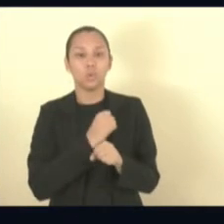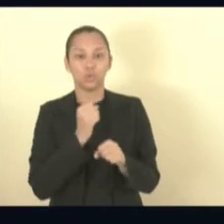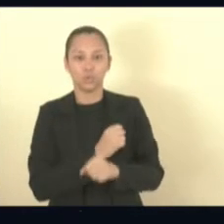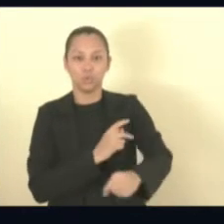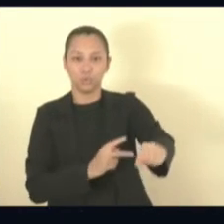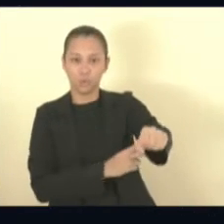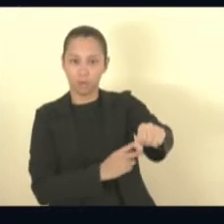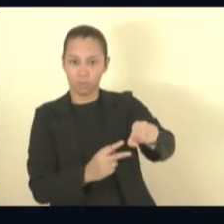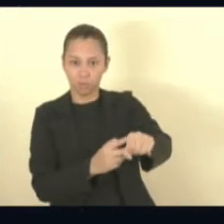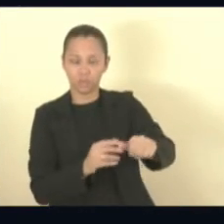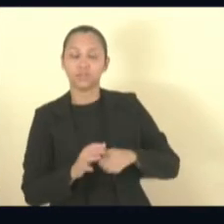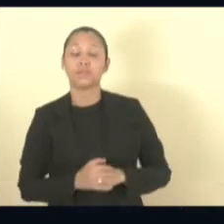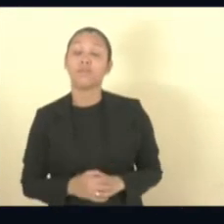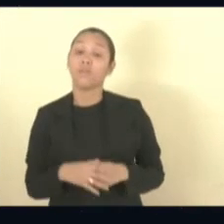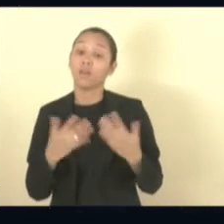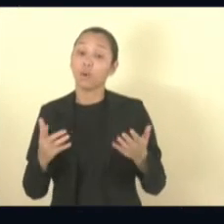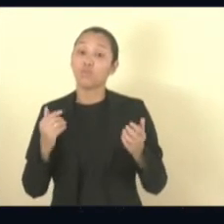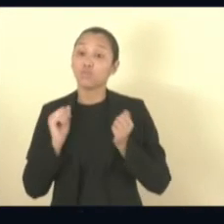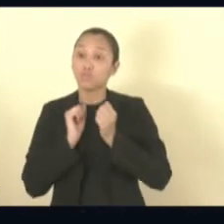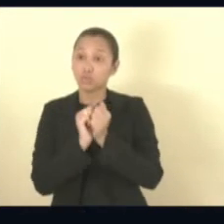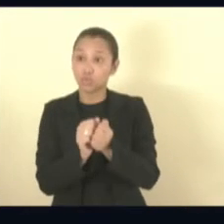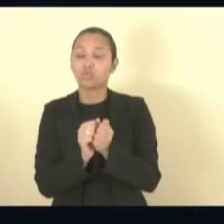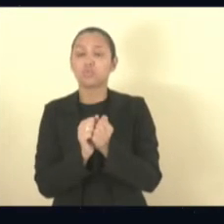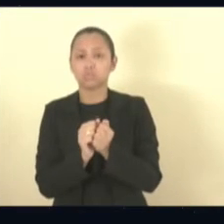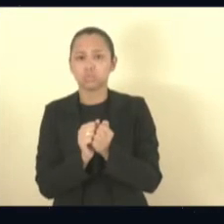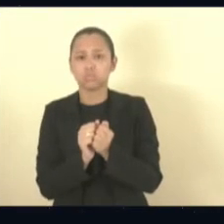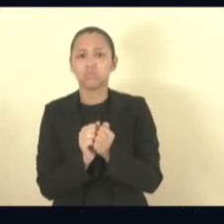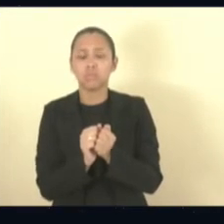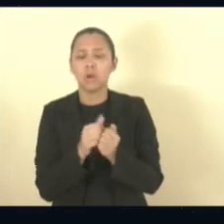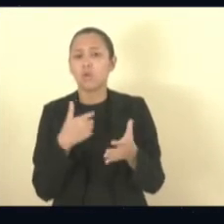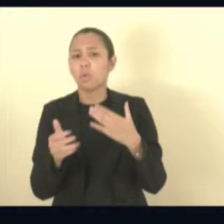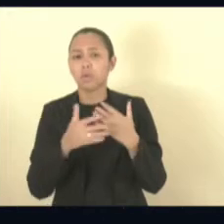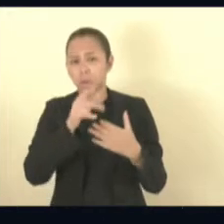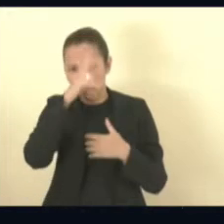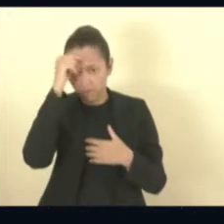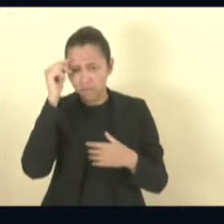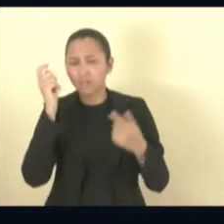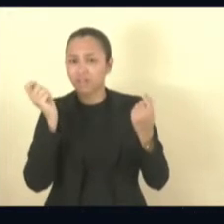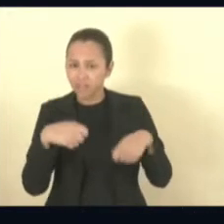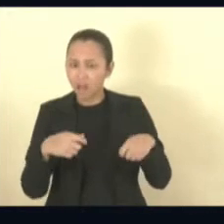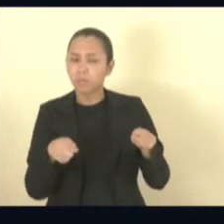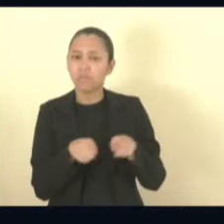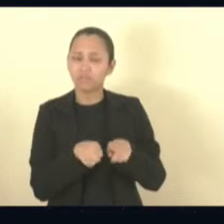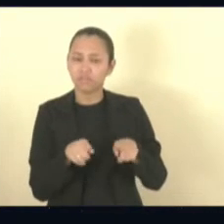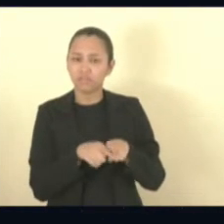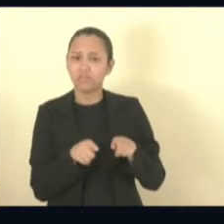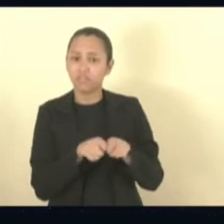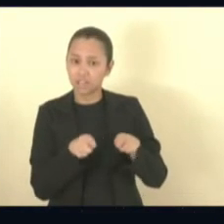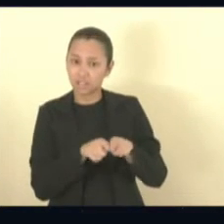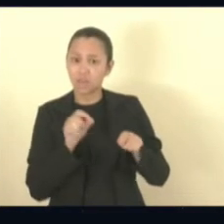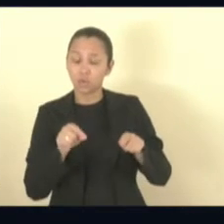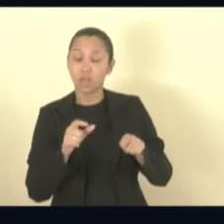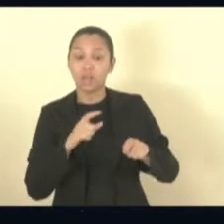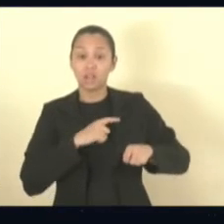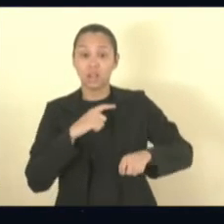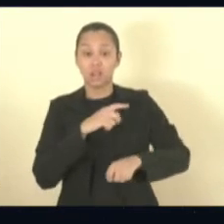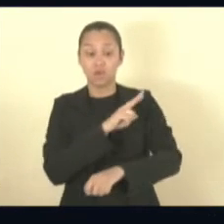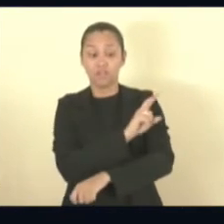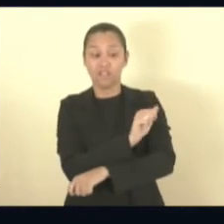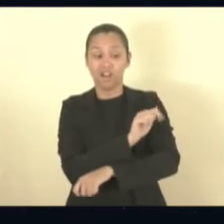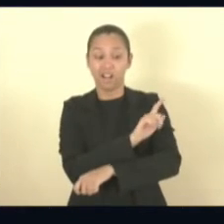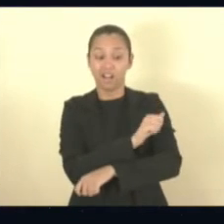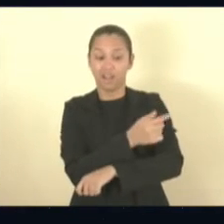uma coisa que é possível a qualquer prefeito realizar é a ligação do Valão a Morro Grande,